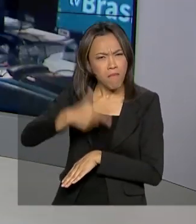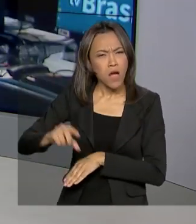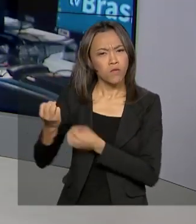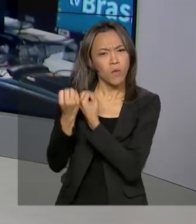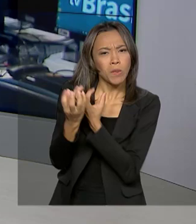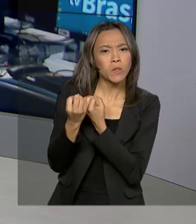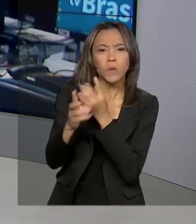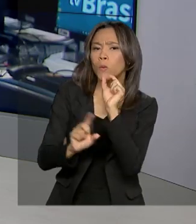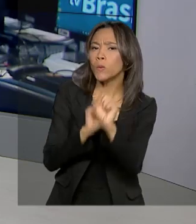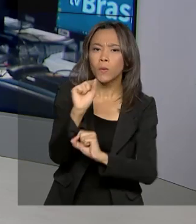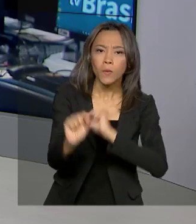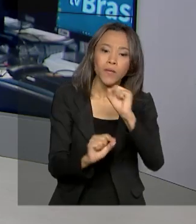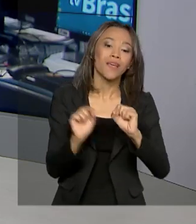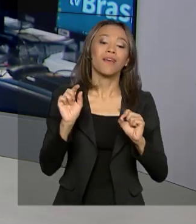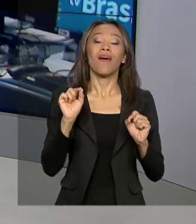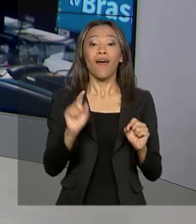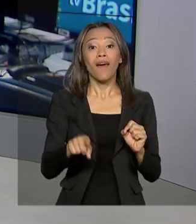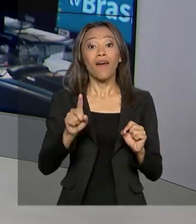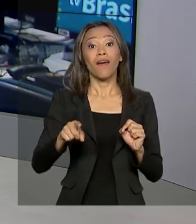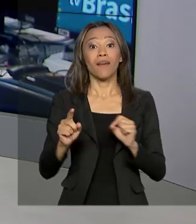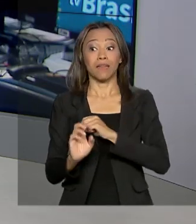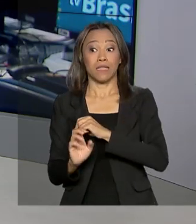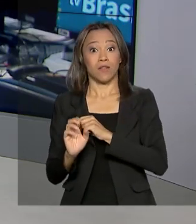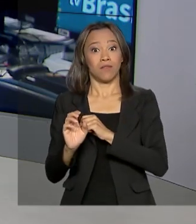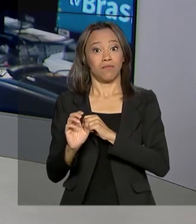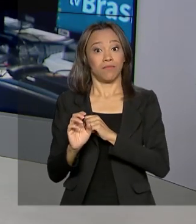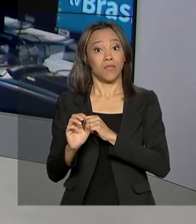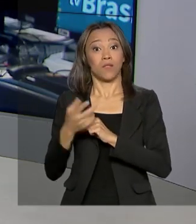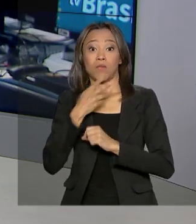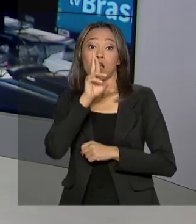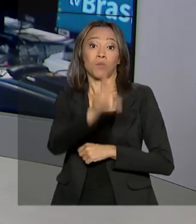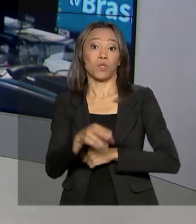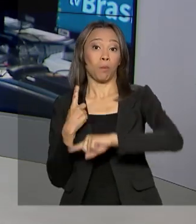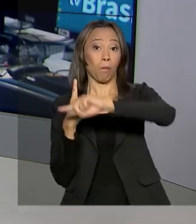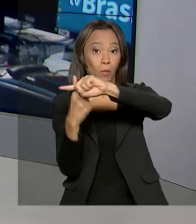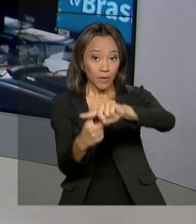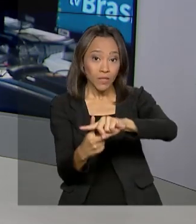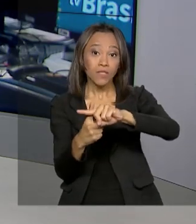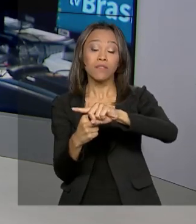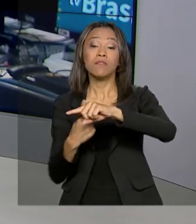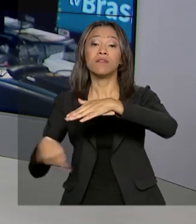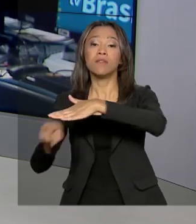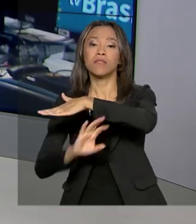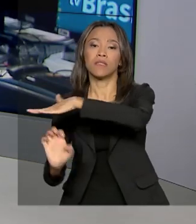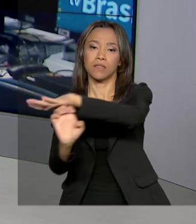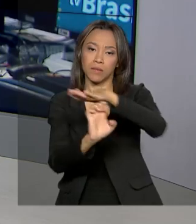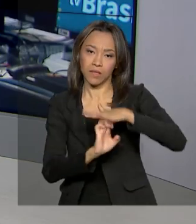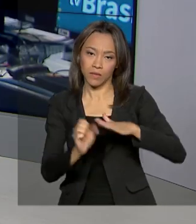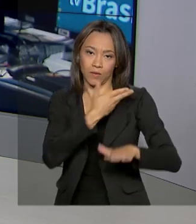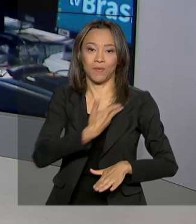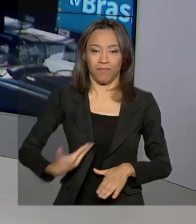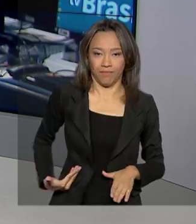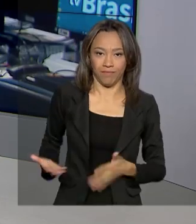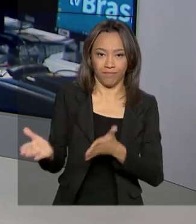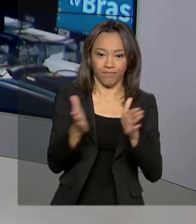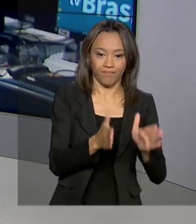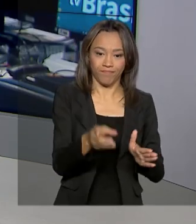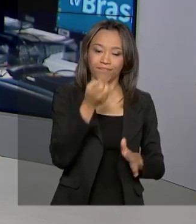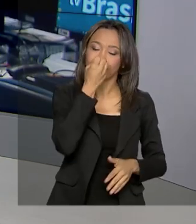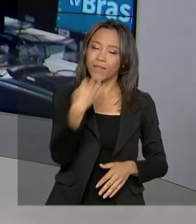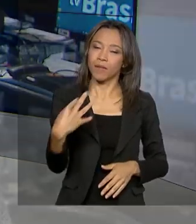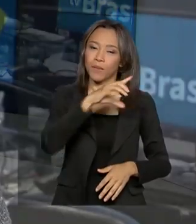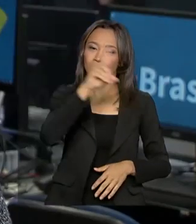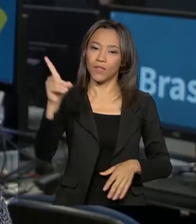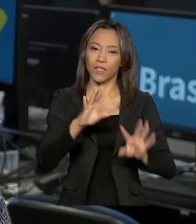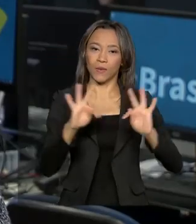sobre o resultado positivo das empresas estatais. Bom dia, Raquel. Bom dia, Mara. Bom